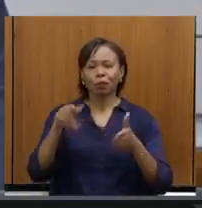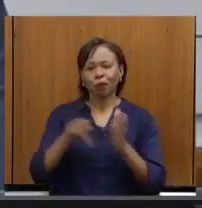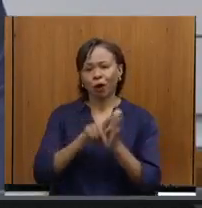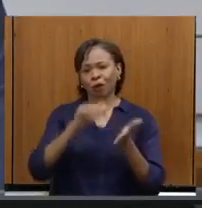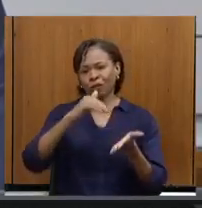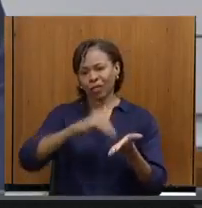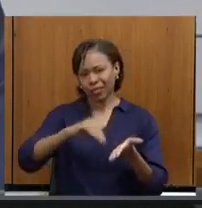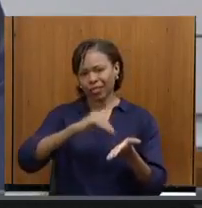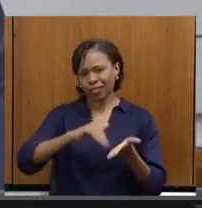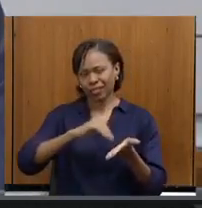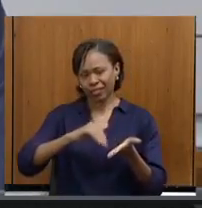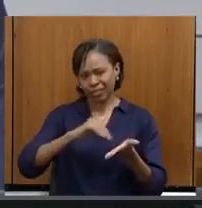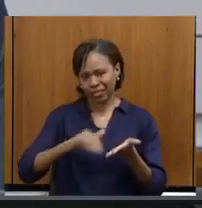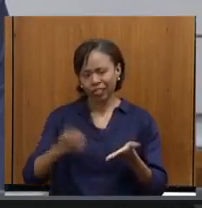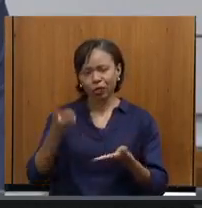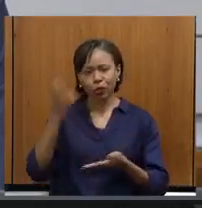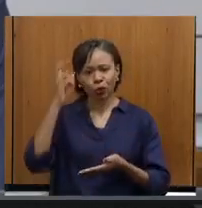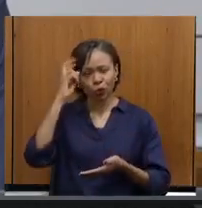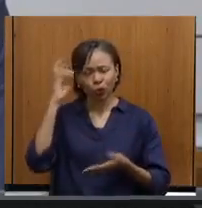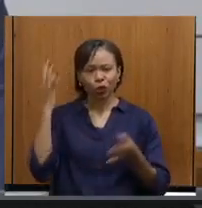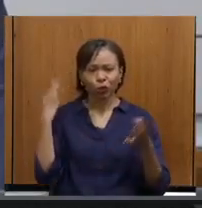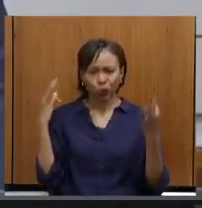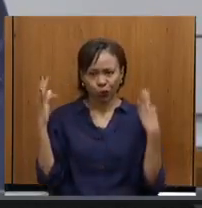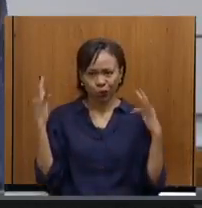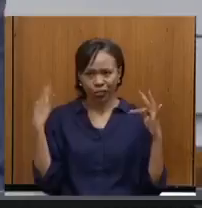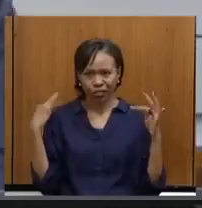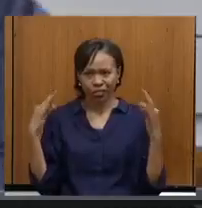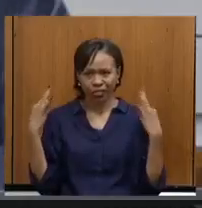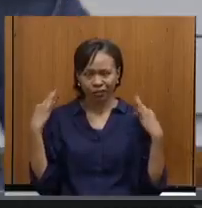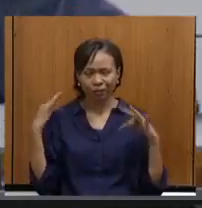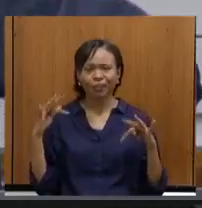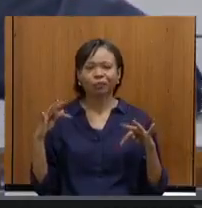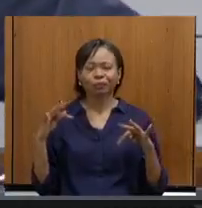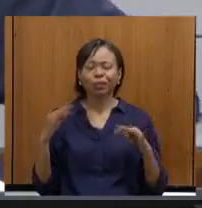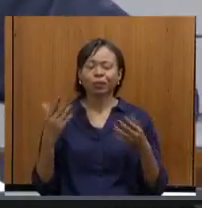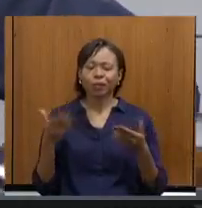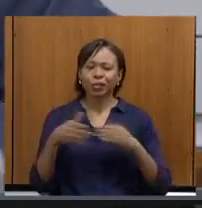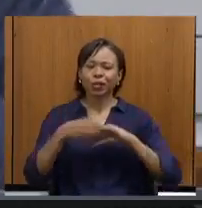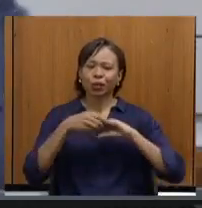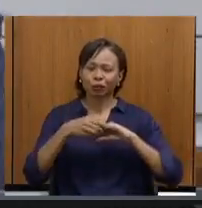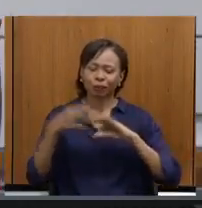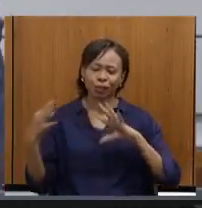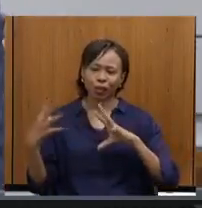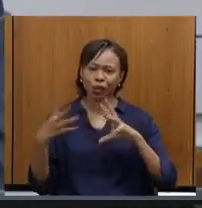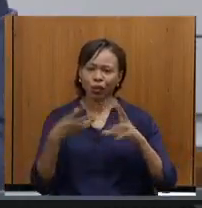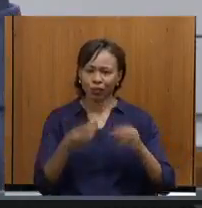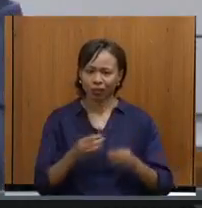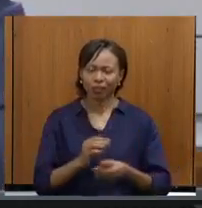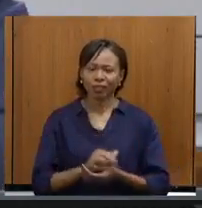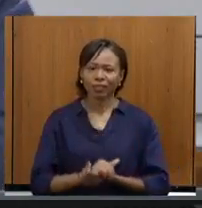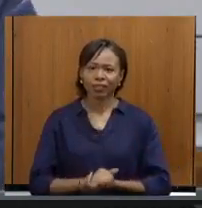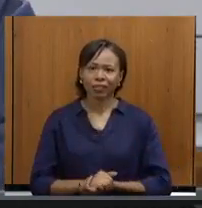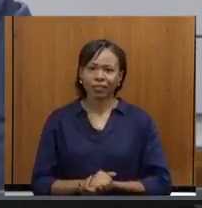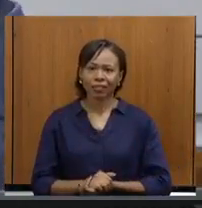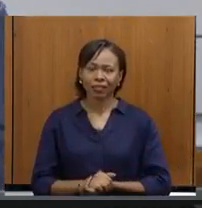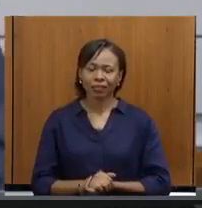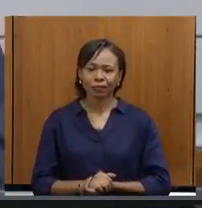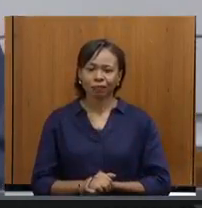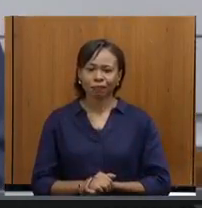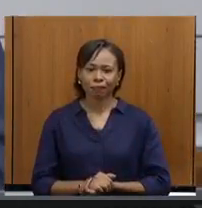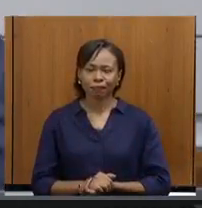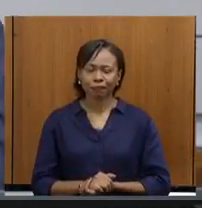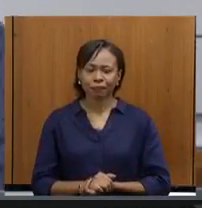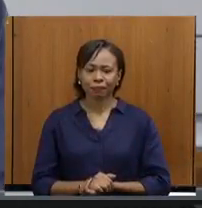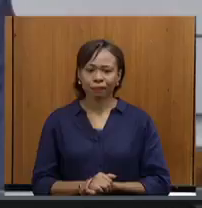Secretaria de Cultura e Turismo. Então, portanto, quero cumprimentar a todos e a todos. Permita cumprimentá-los através